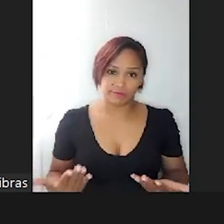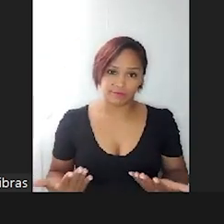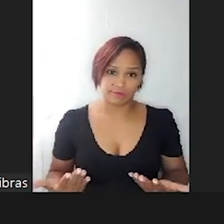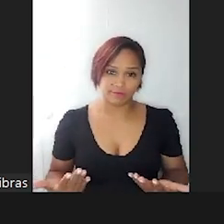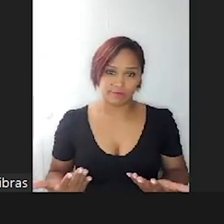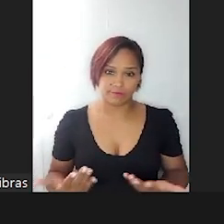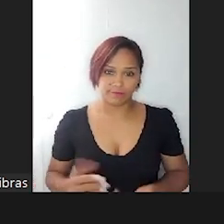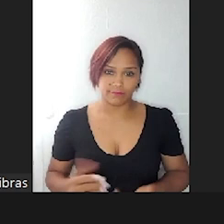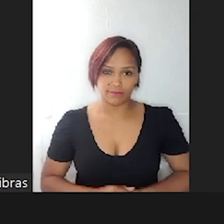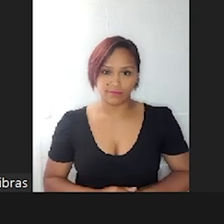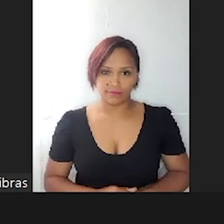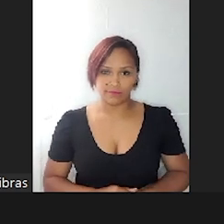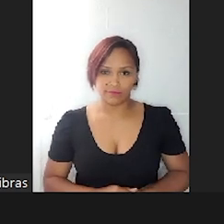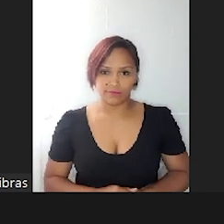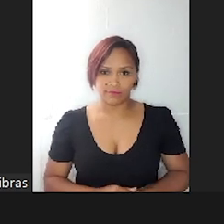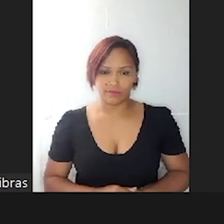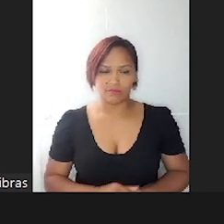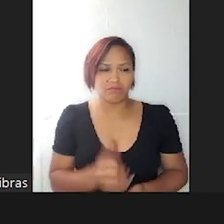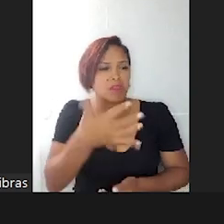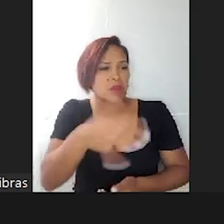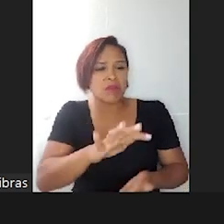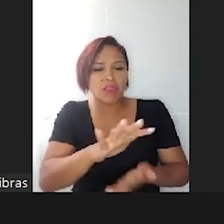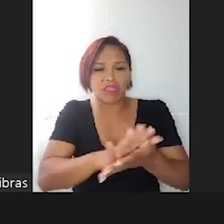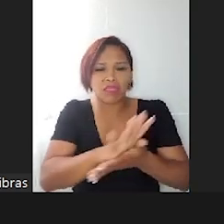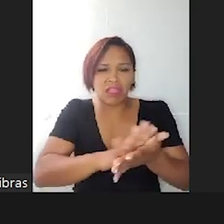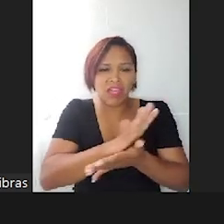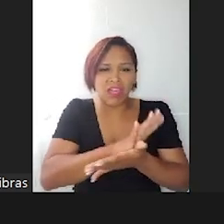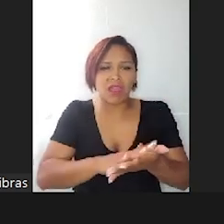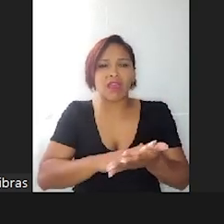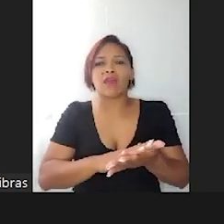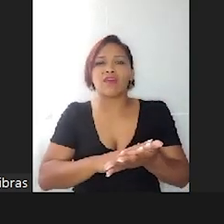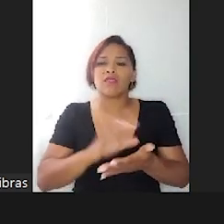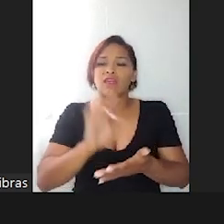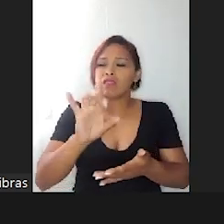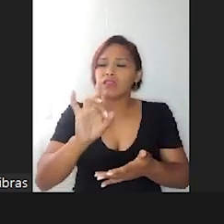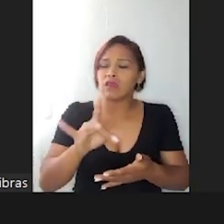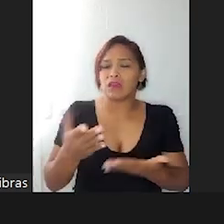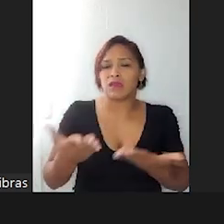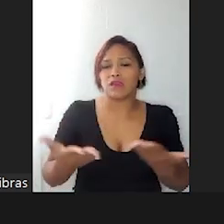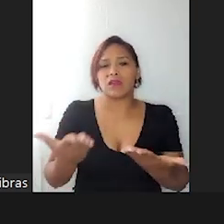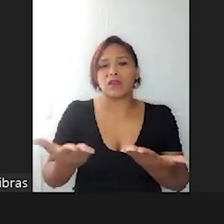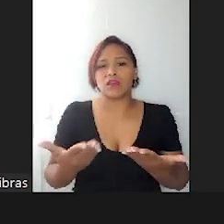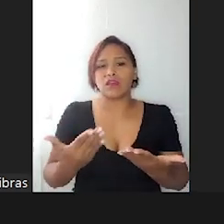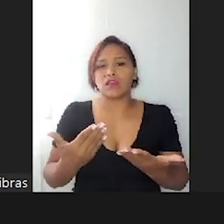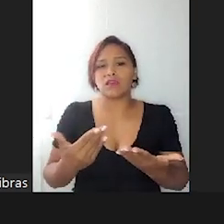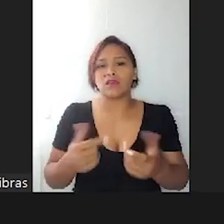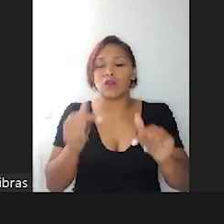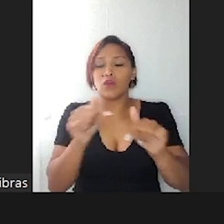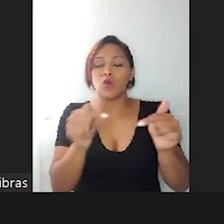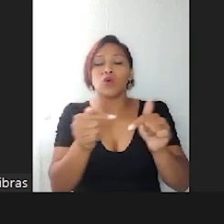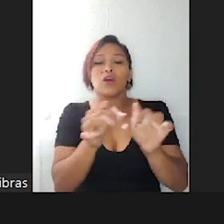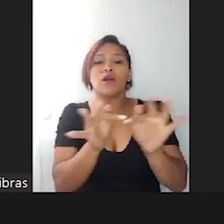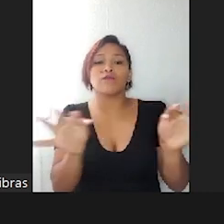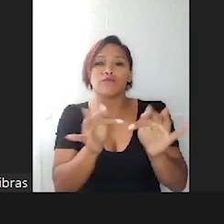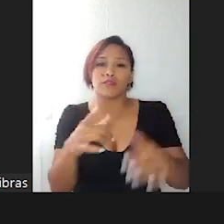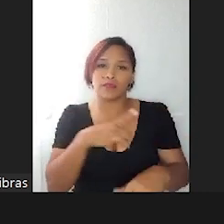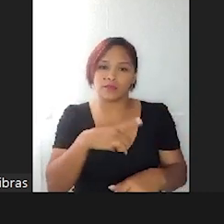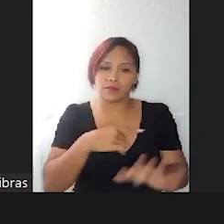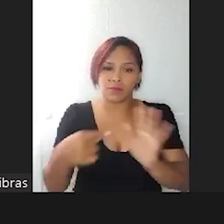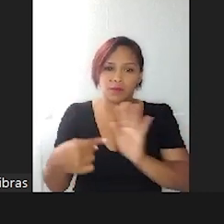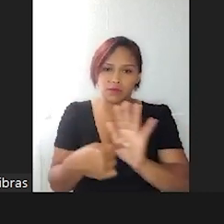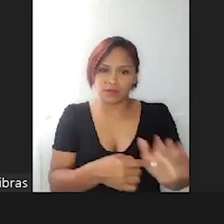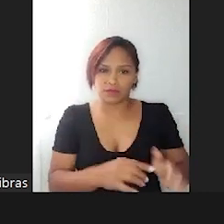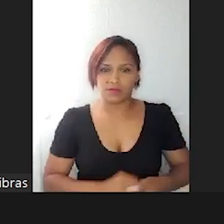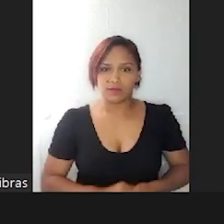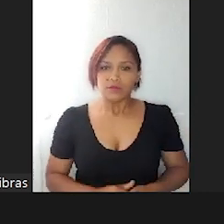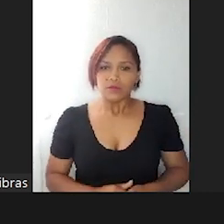não quer nada com nada. Eu trouxe uma outra frase aqui também, é que